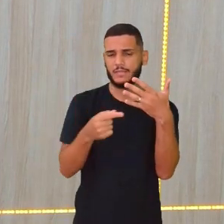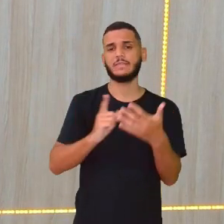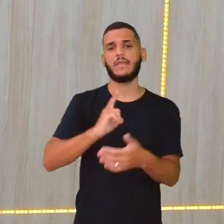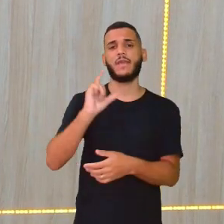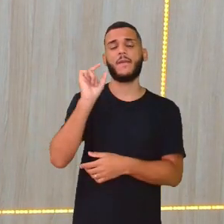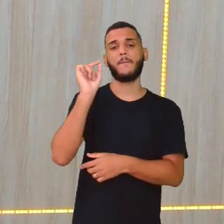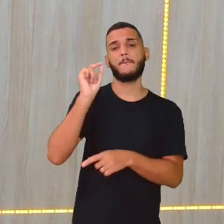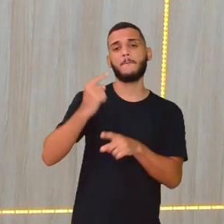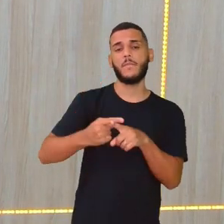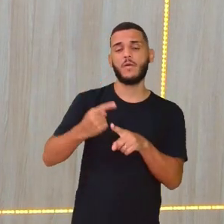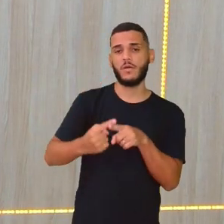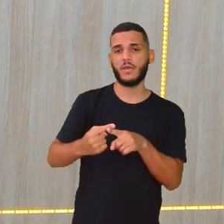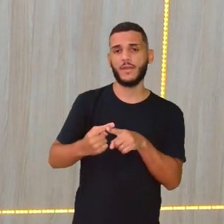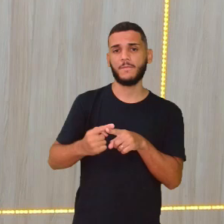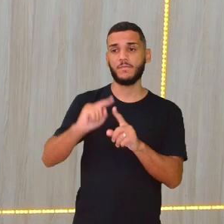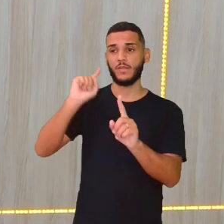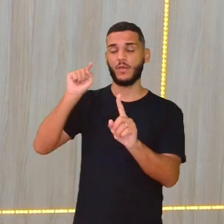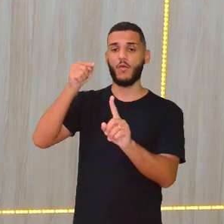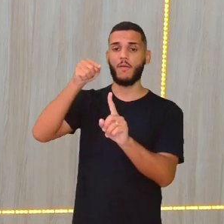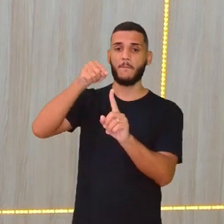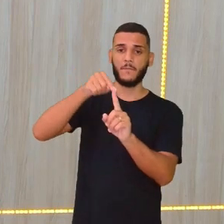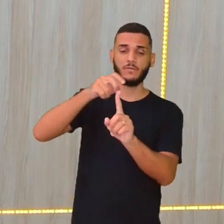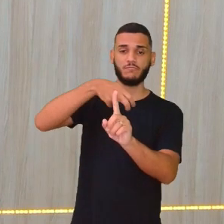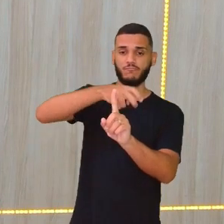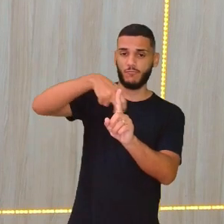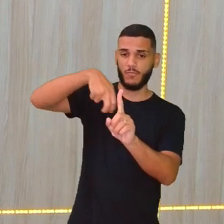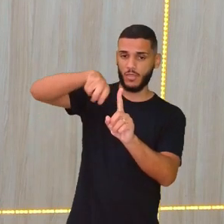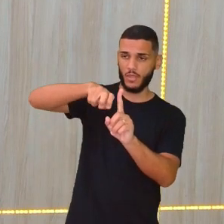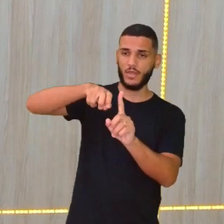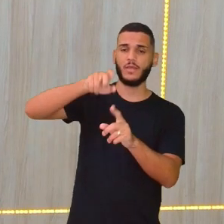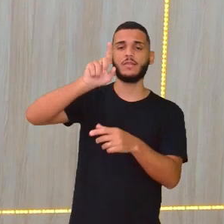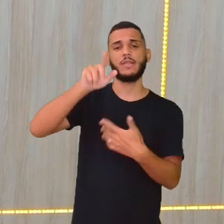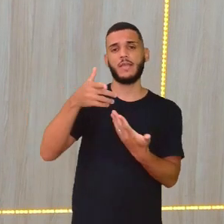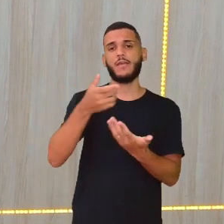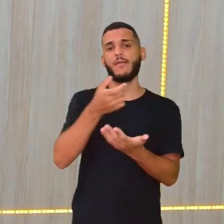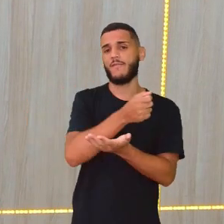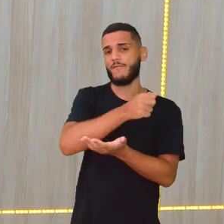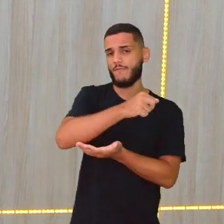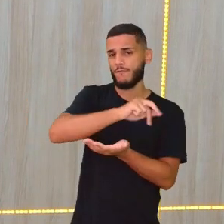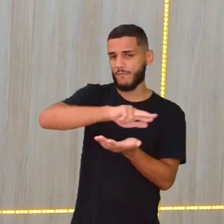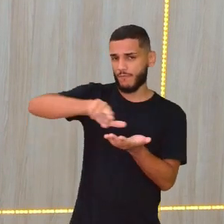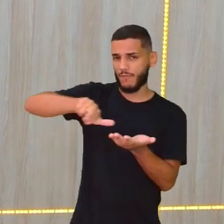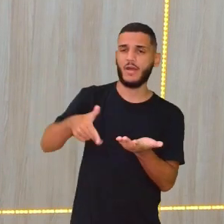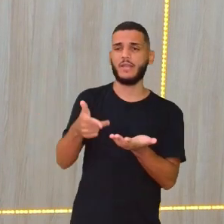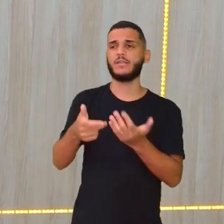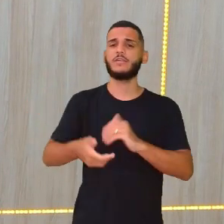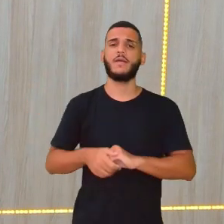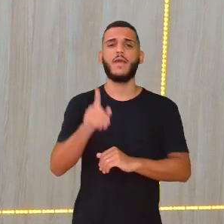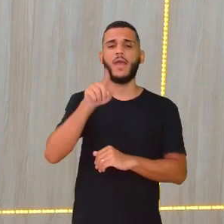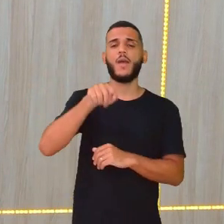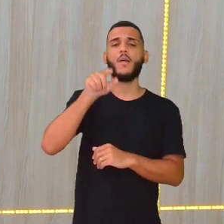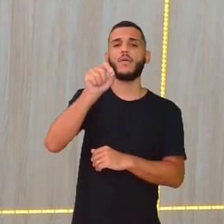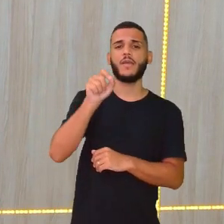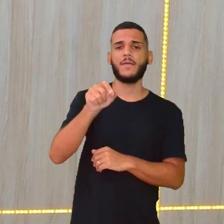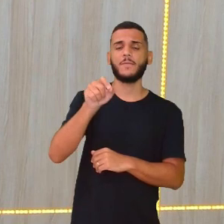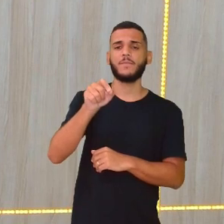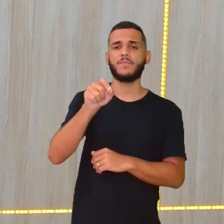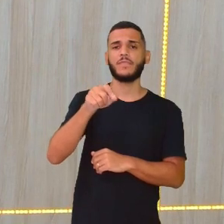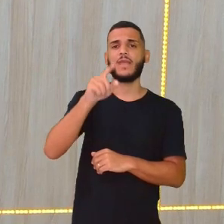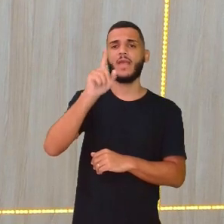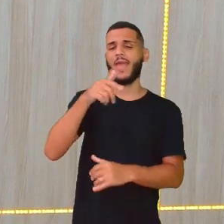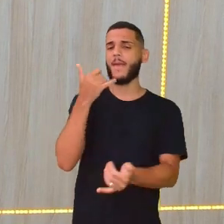porque os objetivos da modalidade, né? Das modalidades, de uma forma geral, geral, eles são